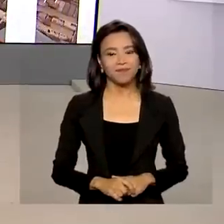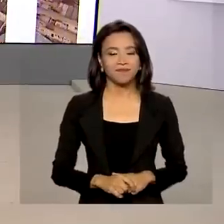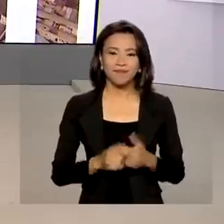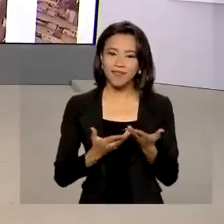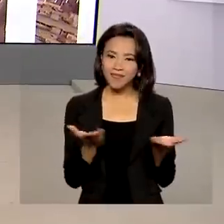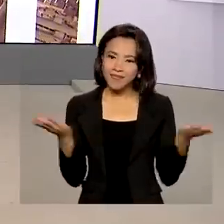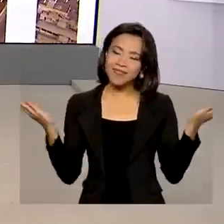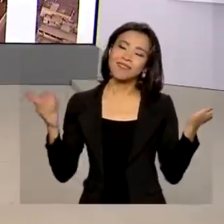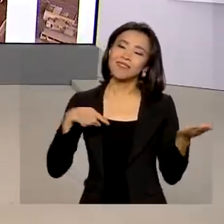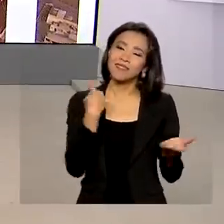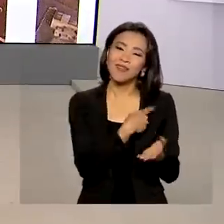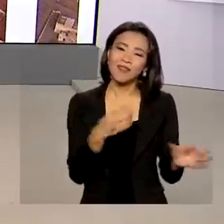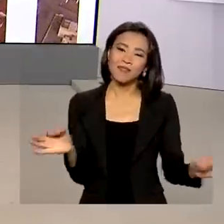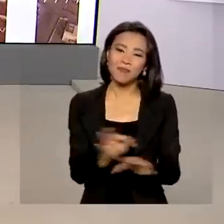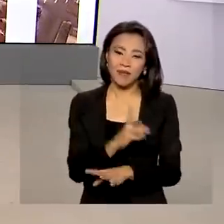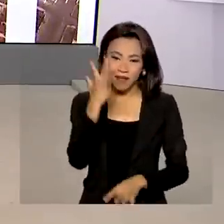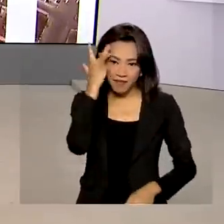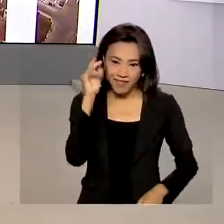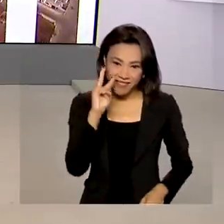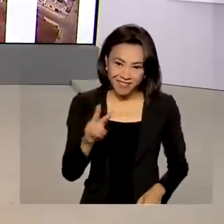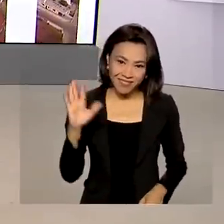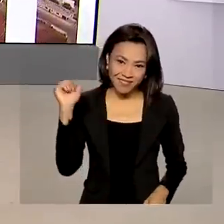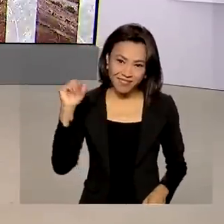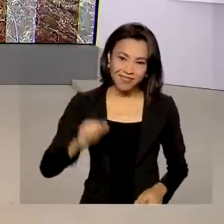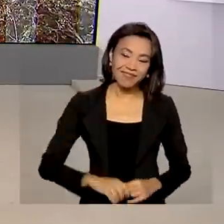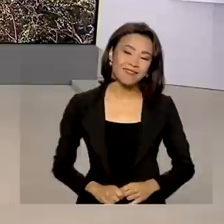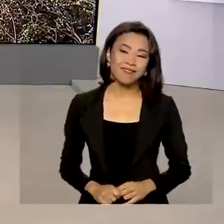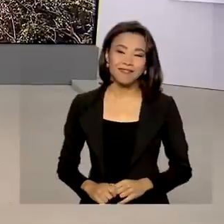É isso, a gente fica por aqui, nos vemos amanhã. Tchau, tchau.